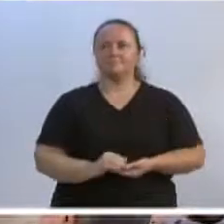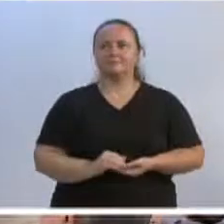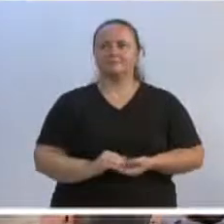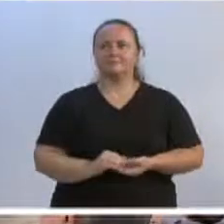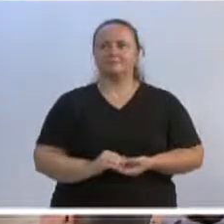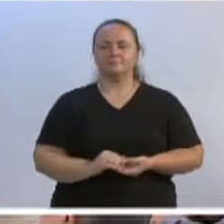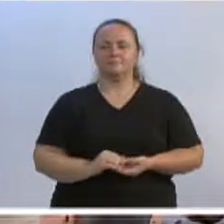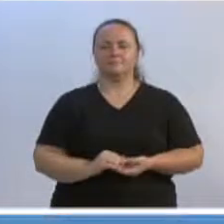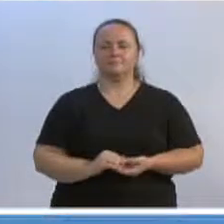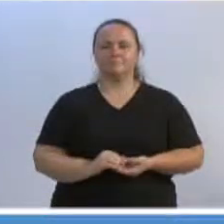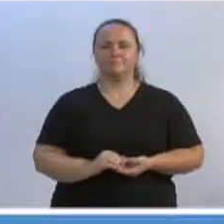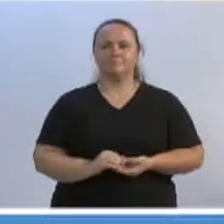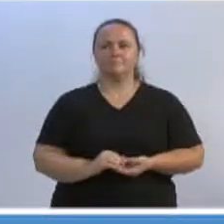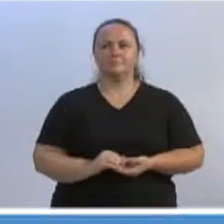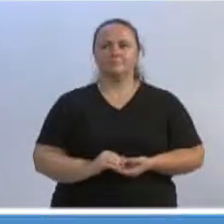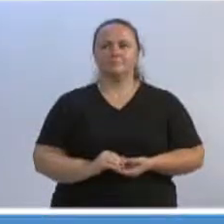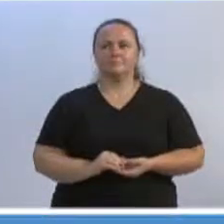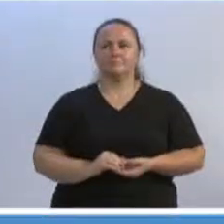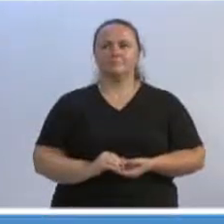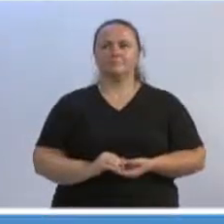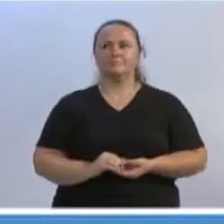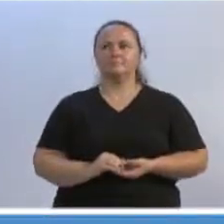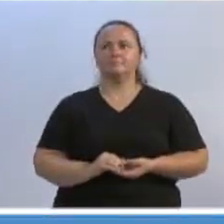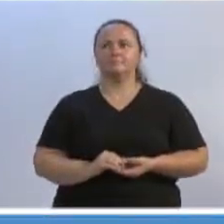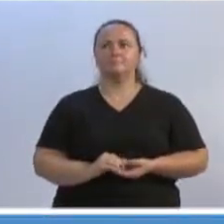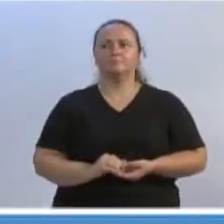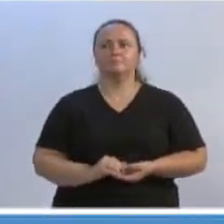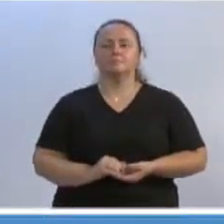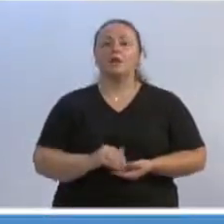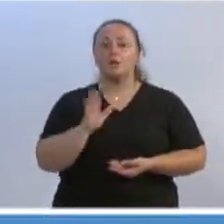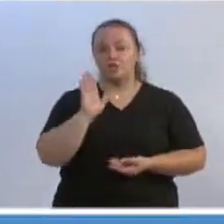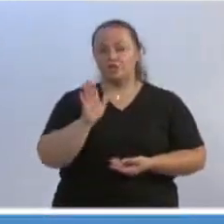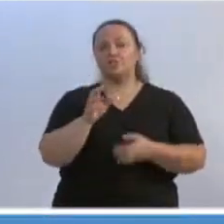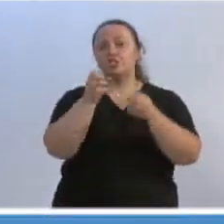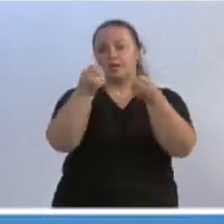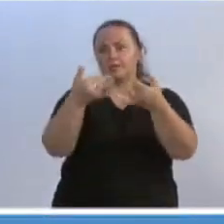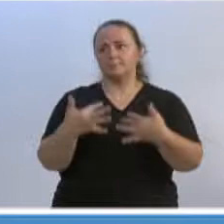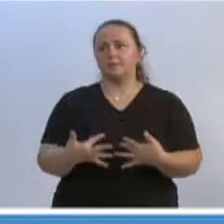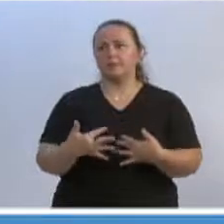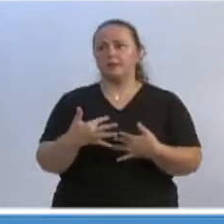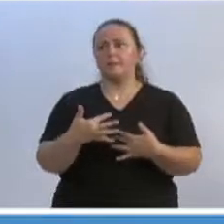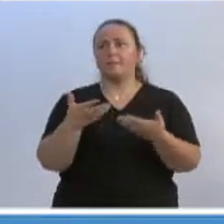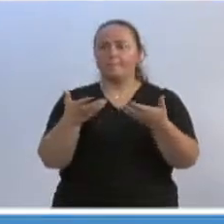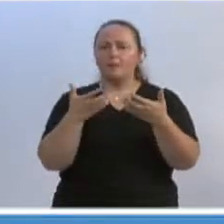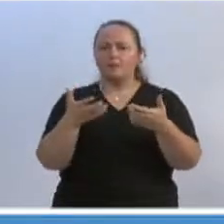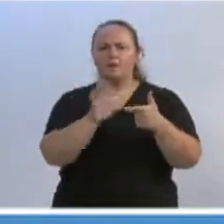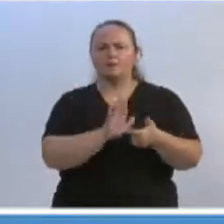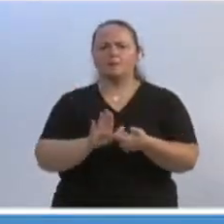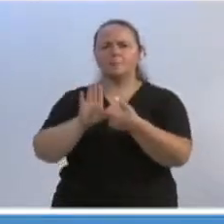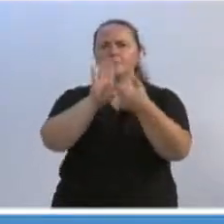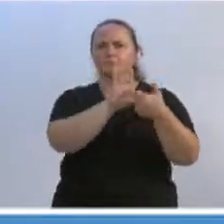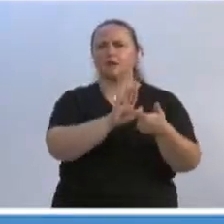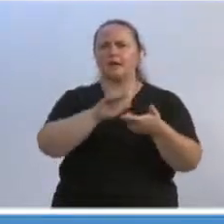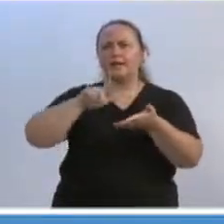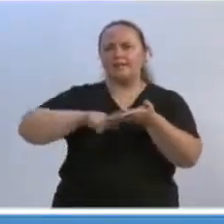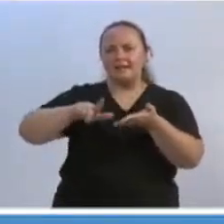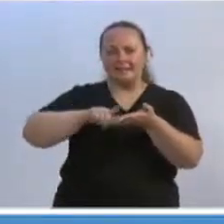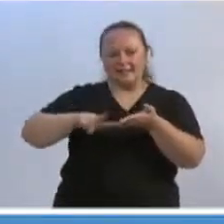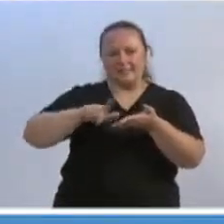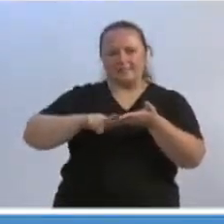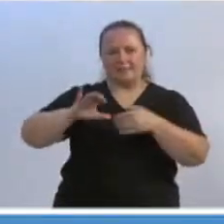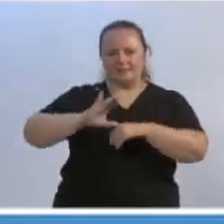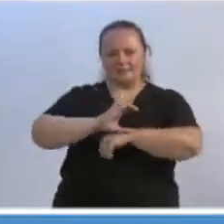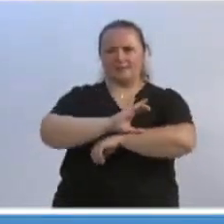Eu tinha falado que eu ia mostrar aqui no vídeo onde a máquina está fazendo o trabalho de limpeza das valas, aqui na Etopada